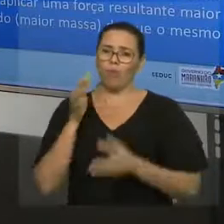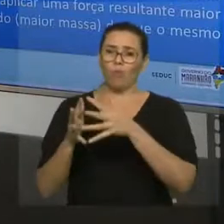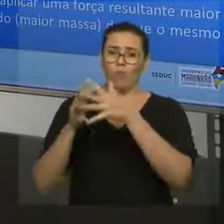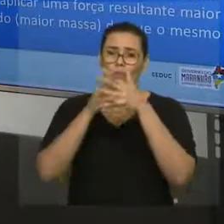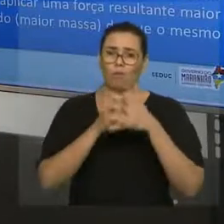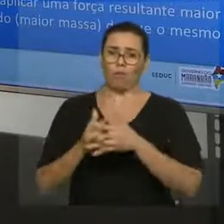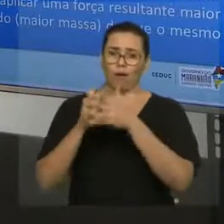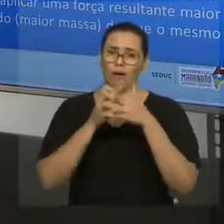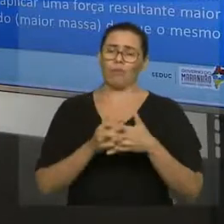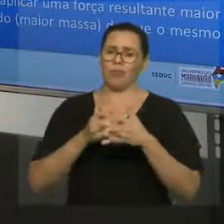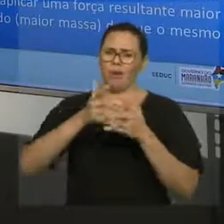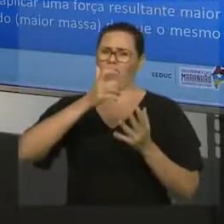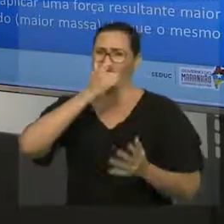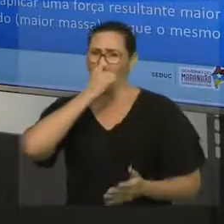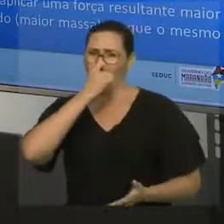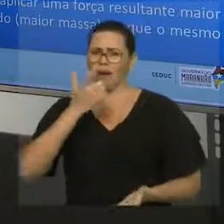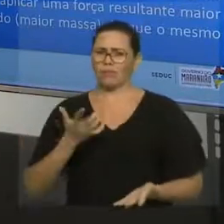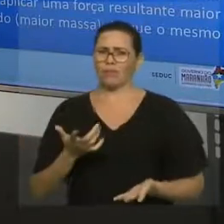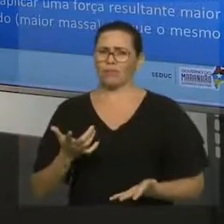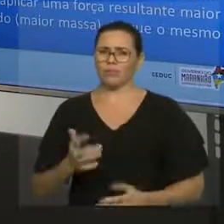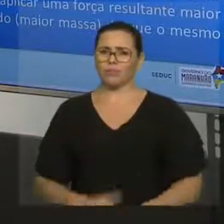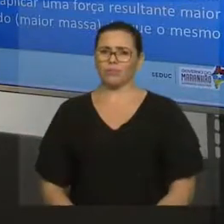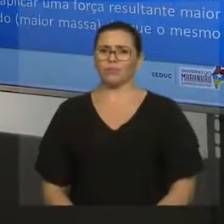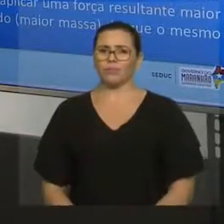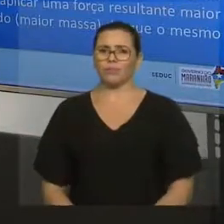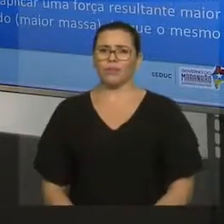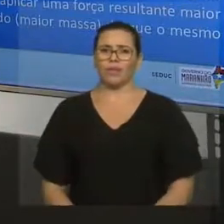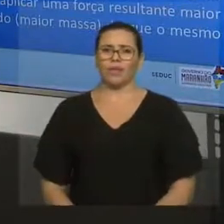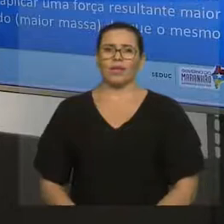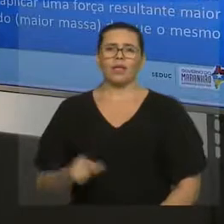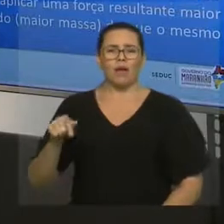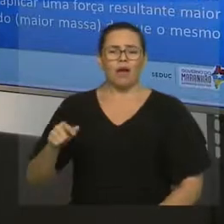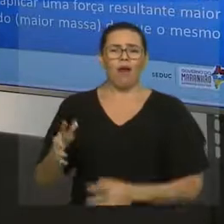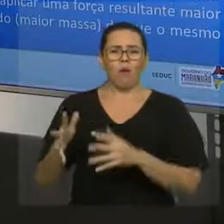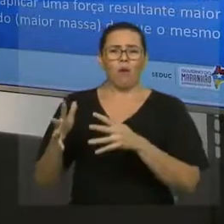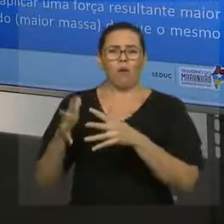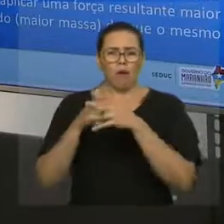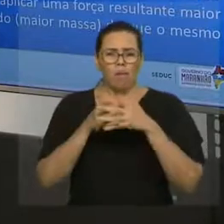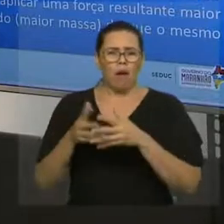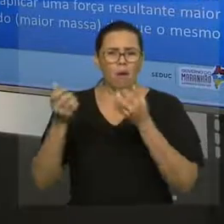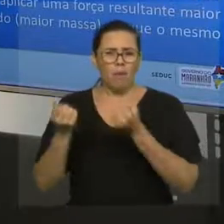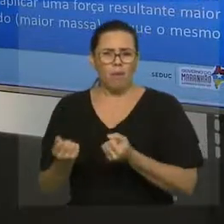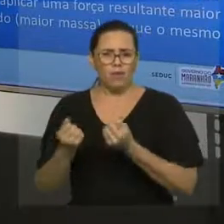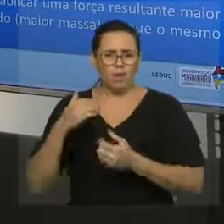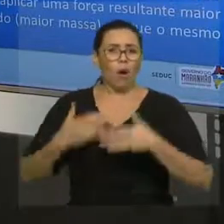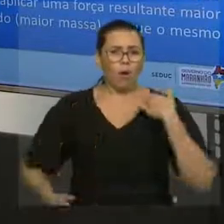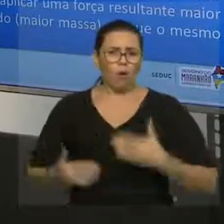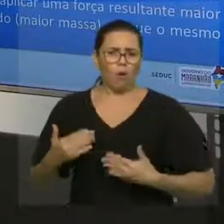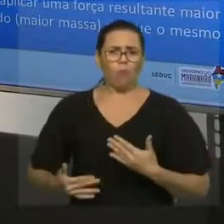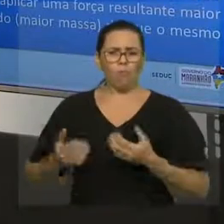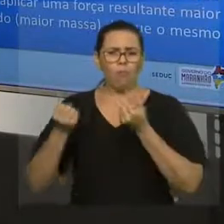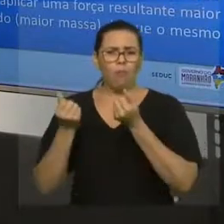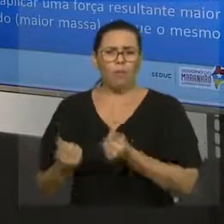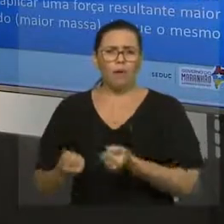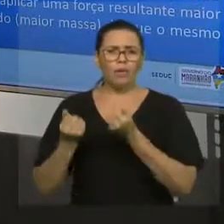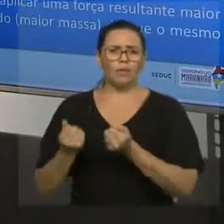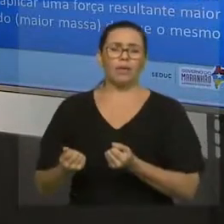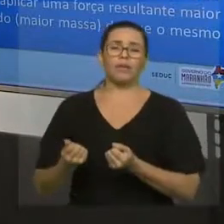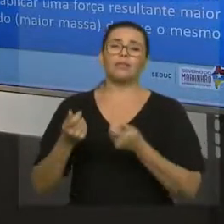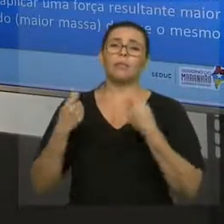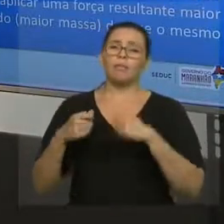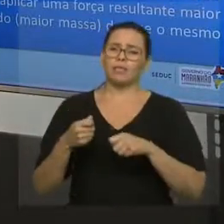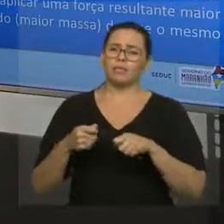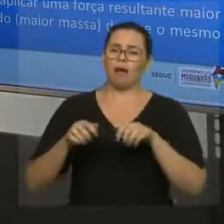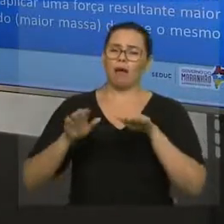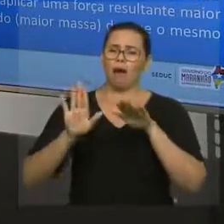é proporcional à aceleração e a aceleração é proporcional pela força. Ou seja, quanto mais massa, eu preciso ter uma força maior para provocar uma aceleração maior e